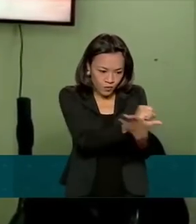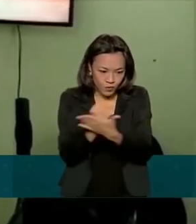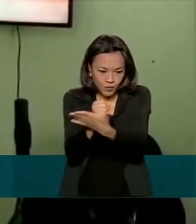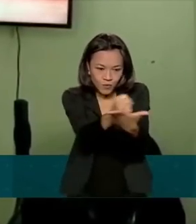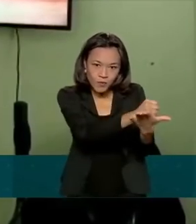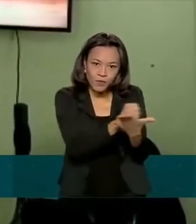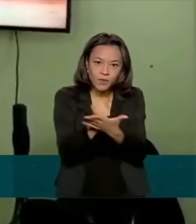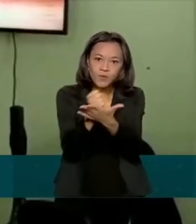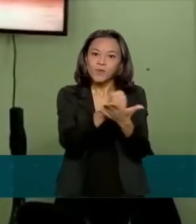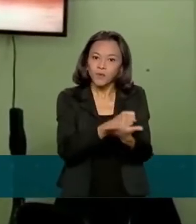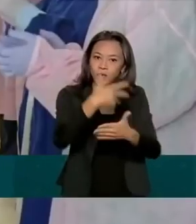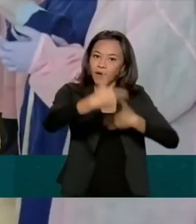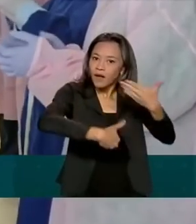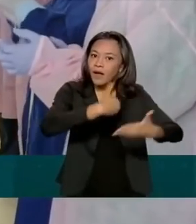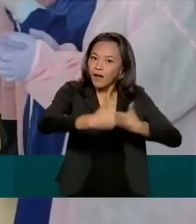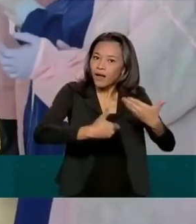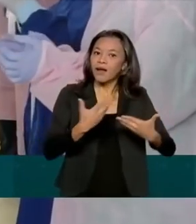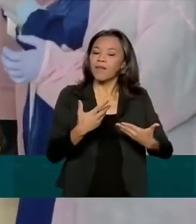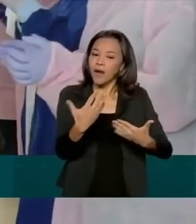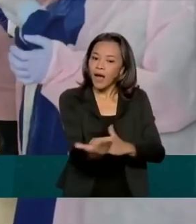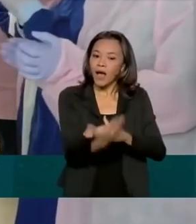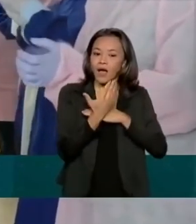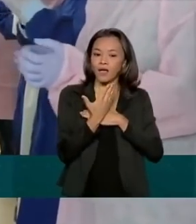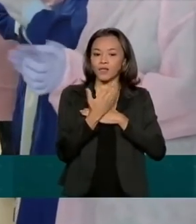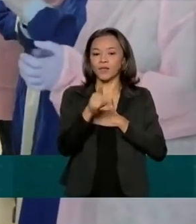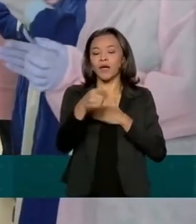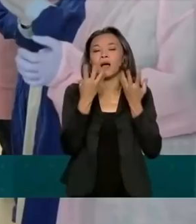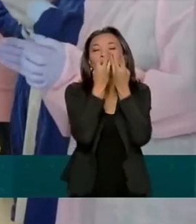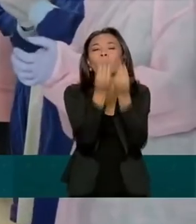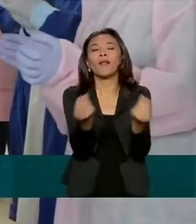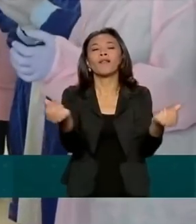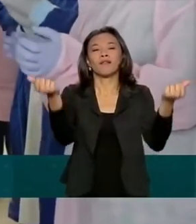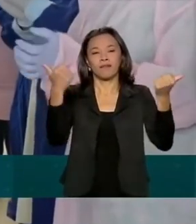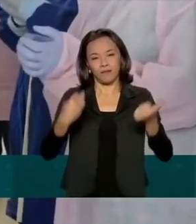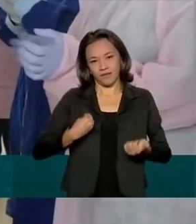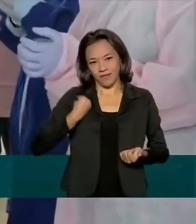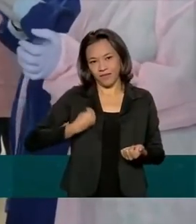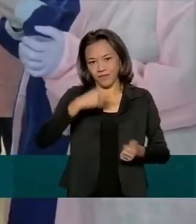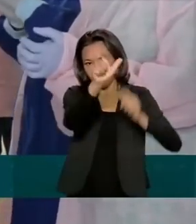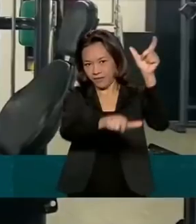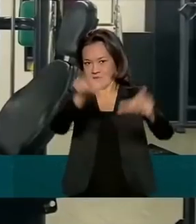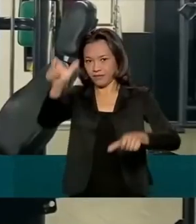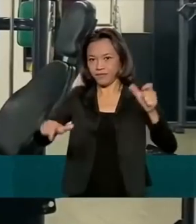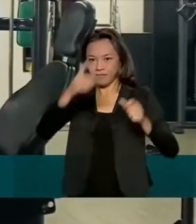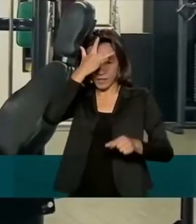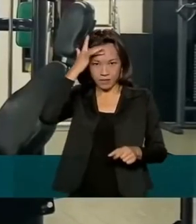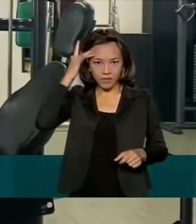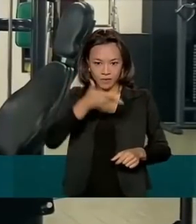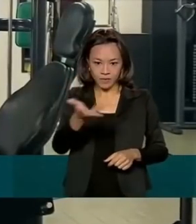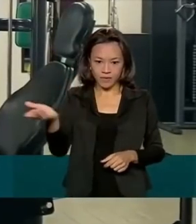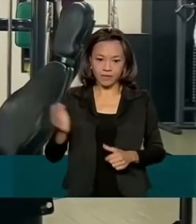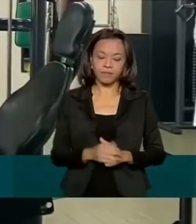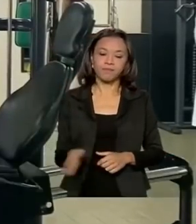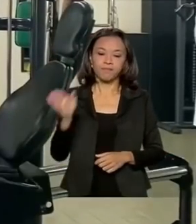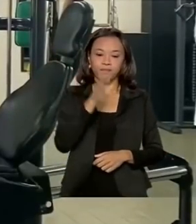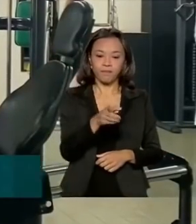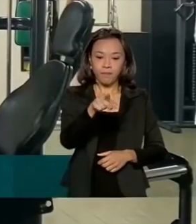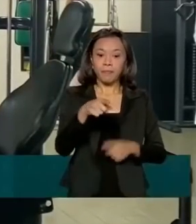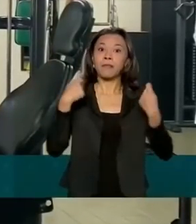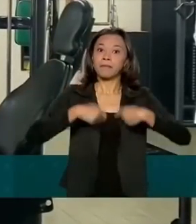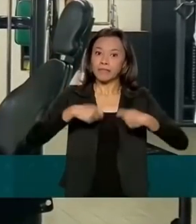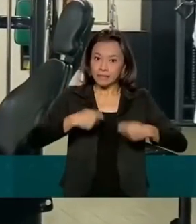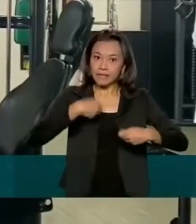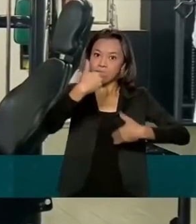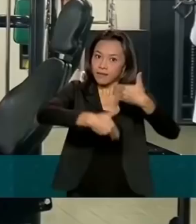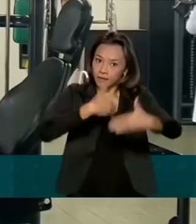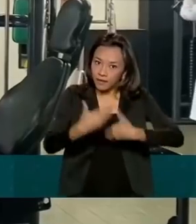gameterapia. O esforço para recuperar a qualidade de vida dos pacientes. A gente precisa tratar esse